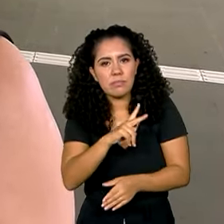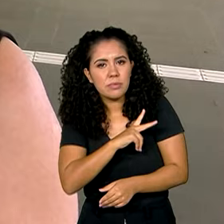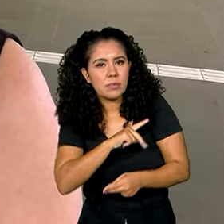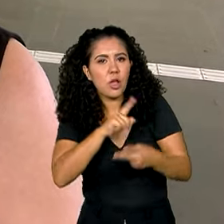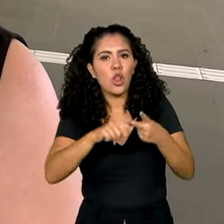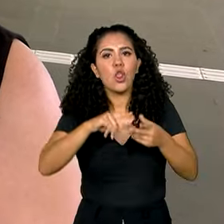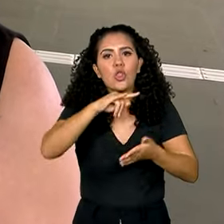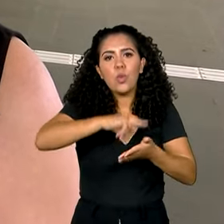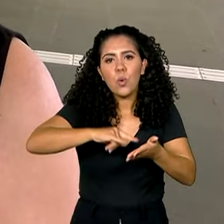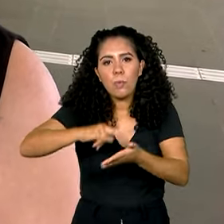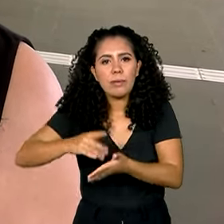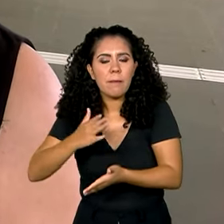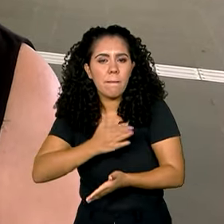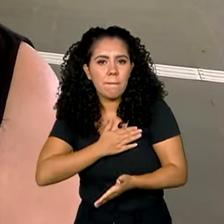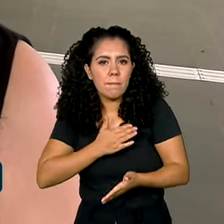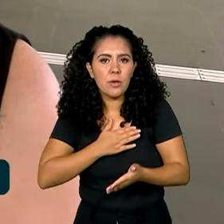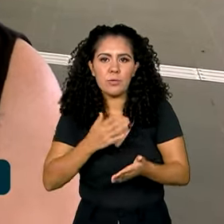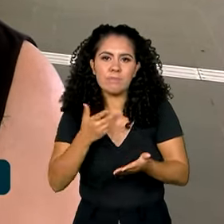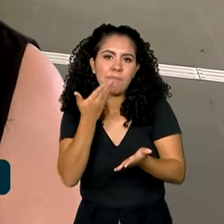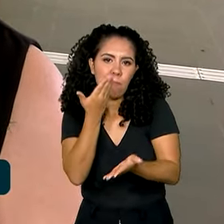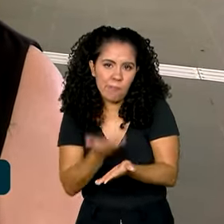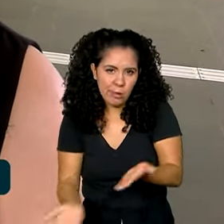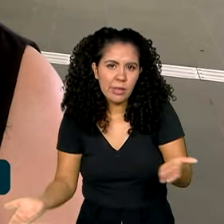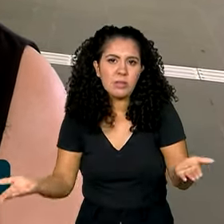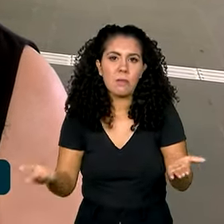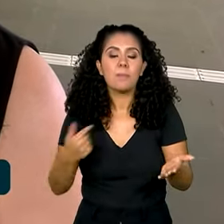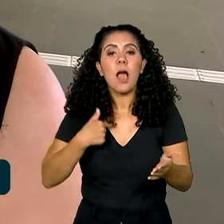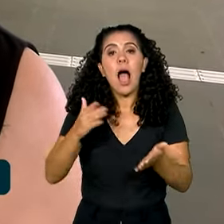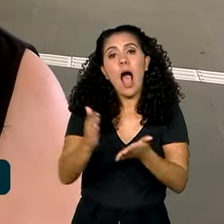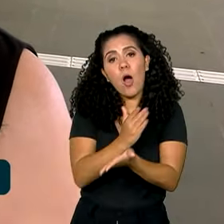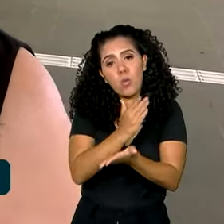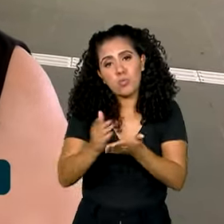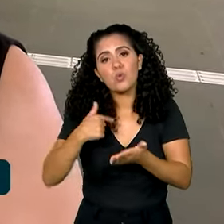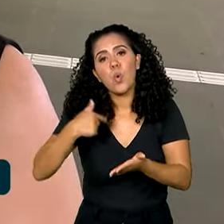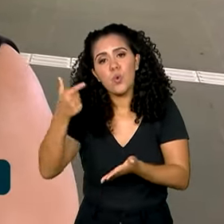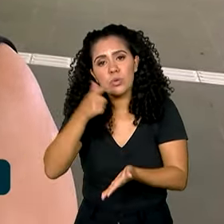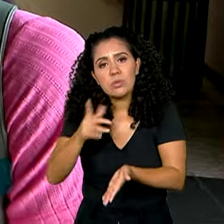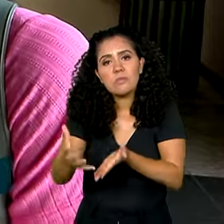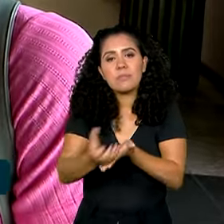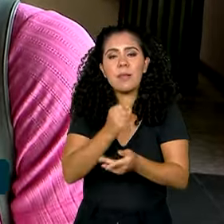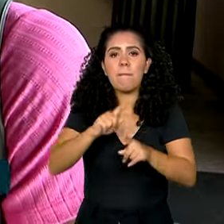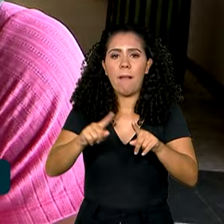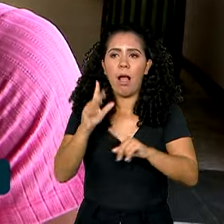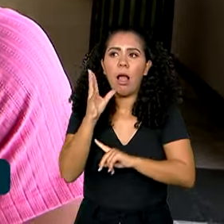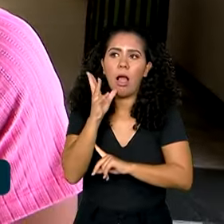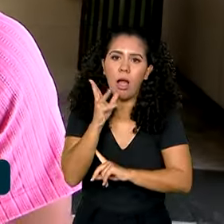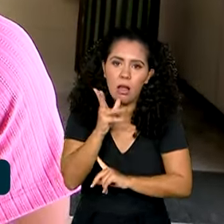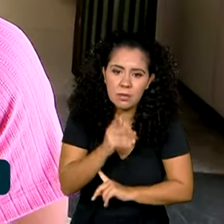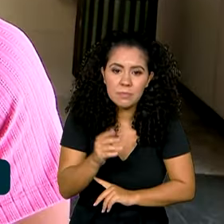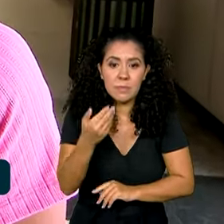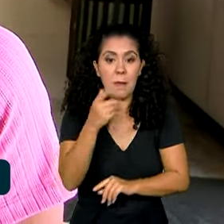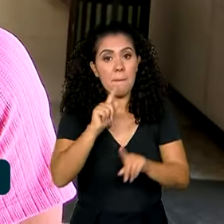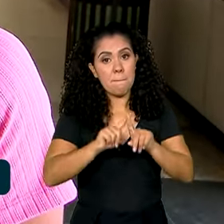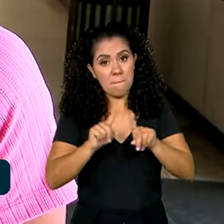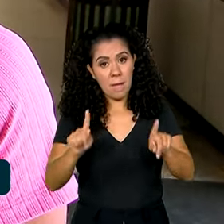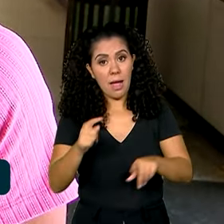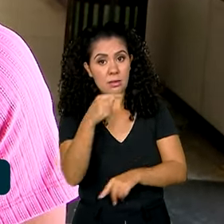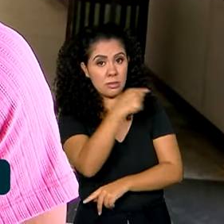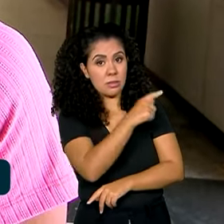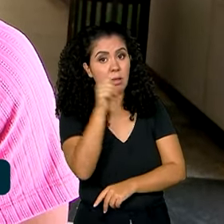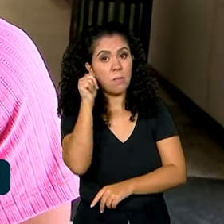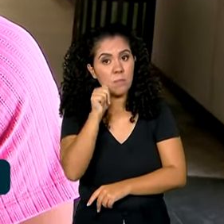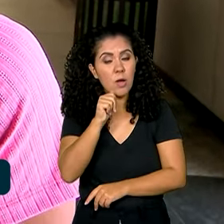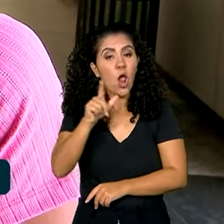lá dentro que eu não gostaria de ter perdido. Consegui recuperar de alguma forma, mas isso levou um tempo. Já a Geiciane conseguiu esconder o